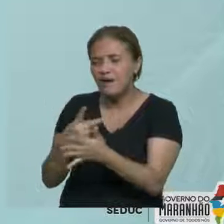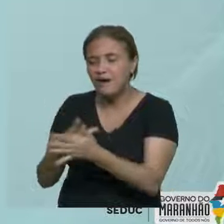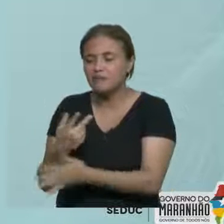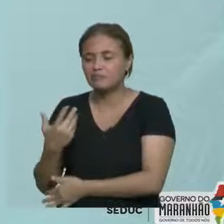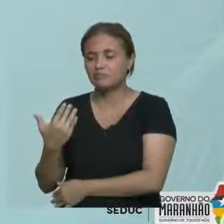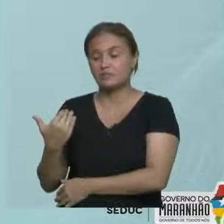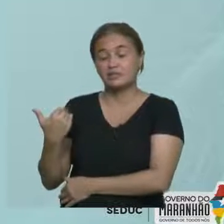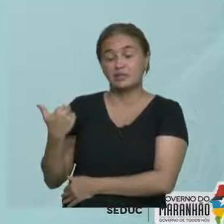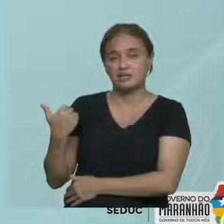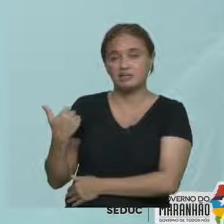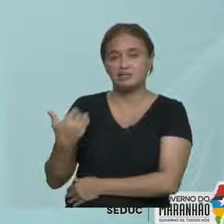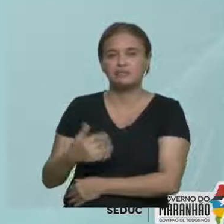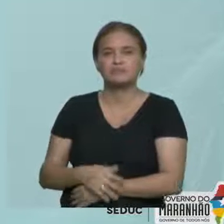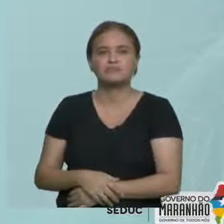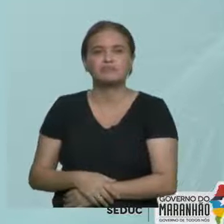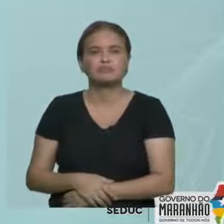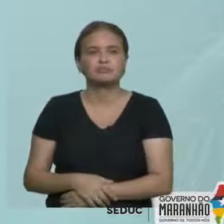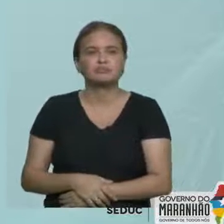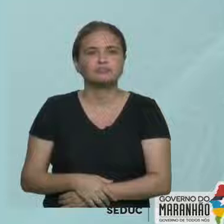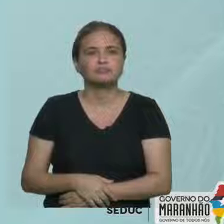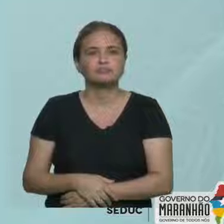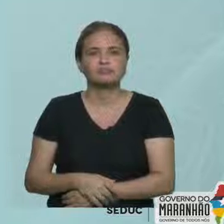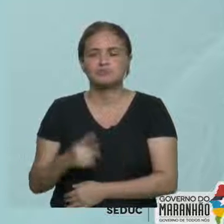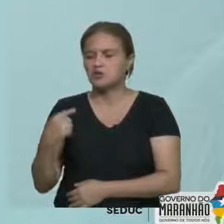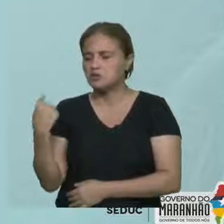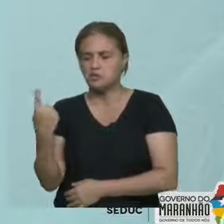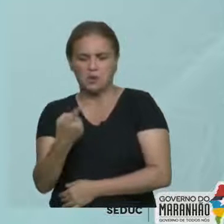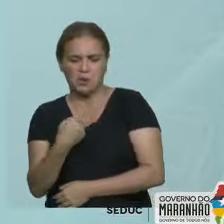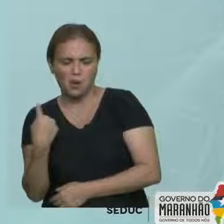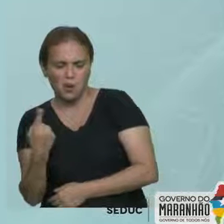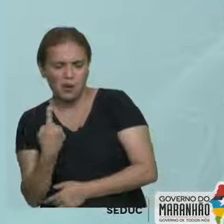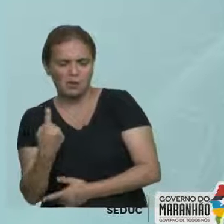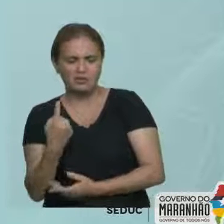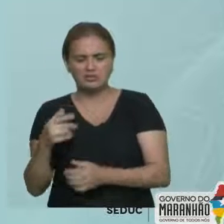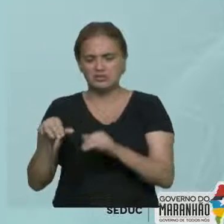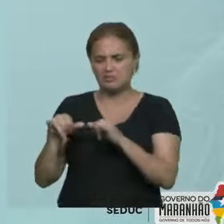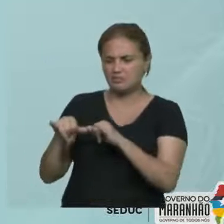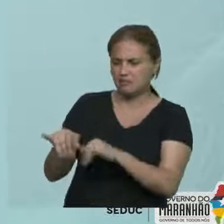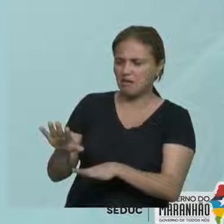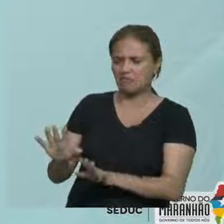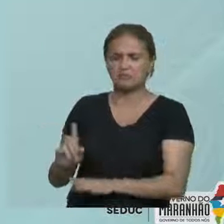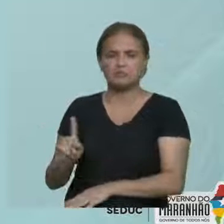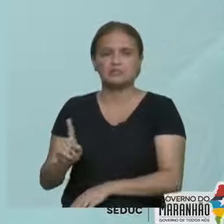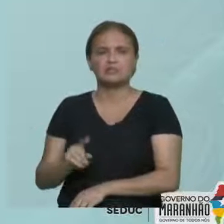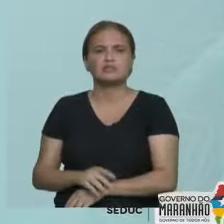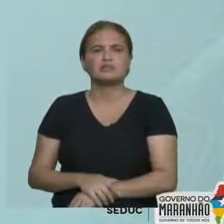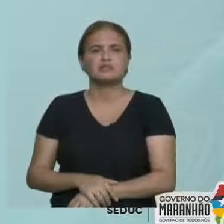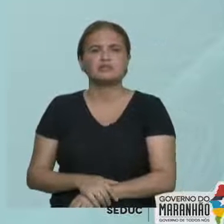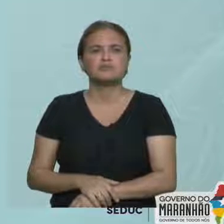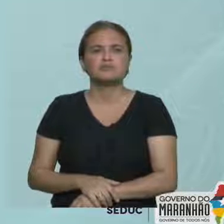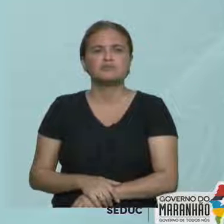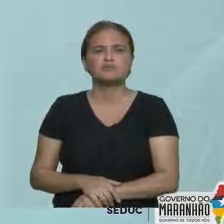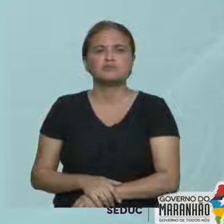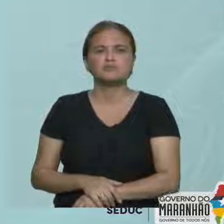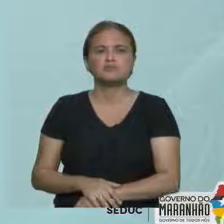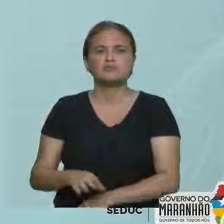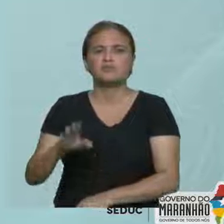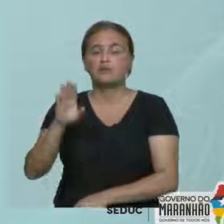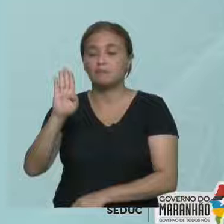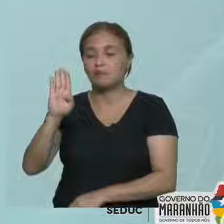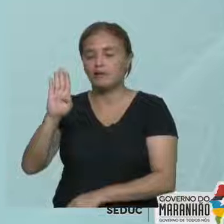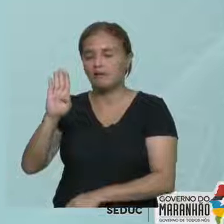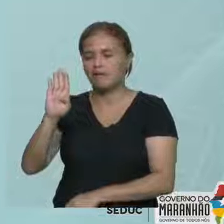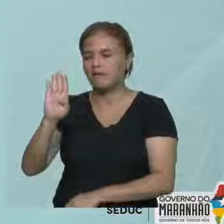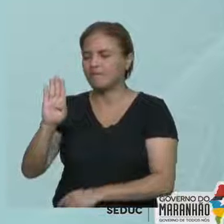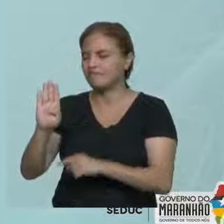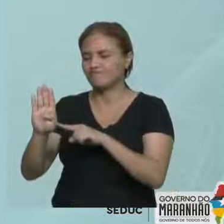nosso foco. Tem nada a ver. Você fala, nós não estávamos. Não, nem pensem. Letra D, didn't. Didn't é um auxiliar do passado,